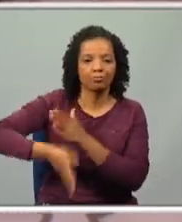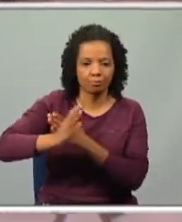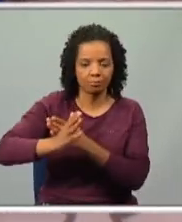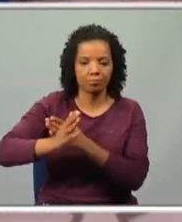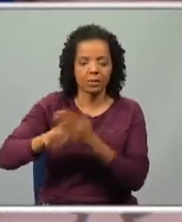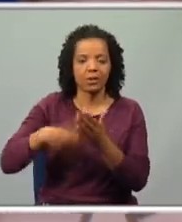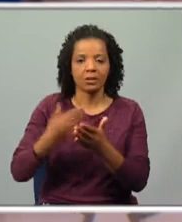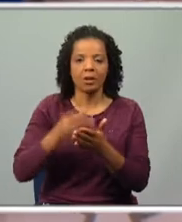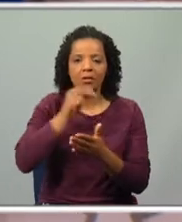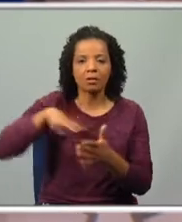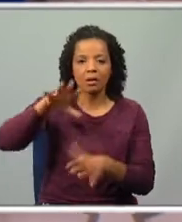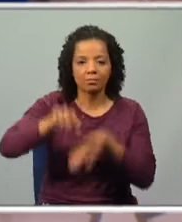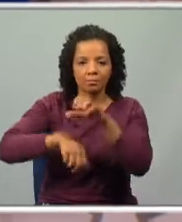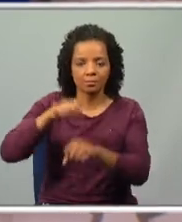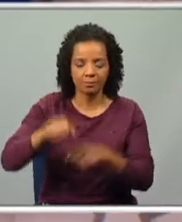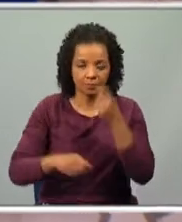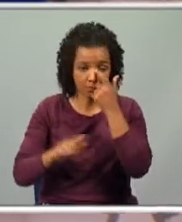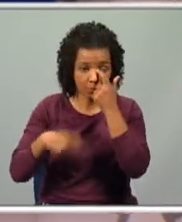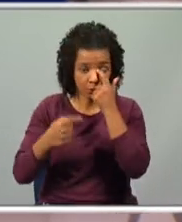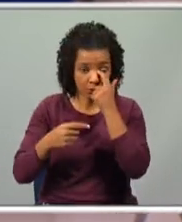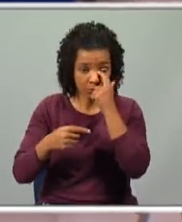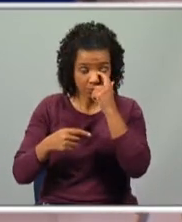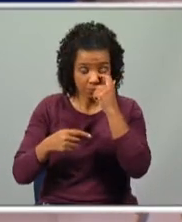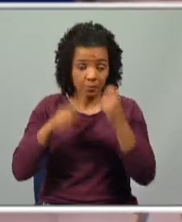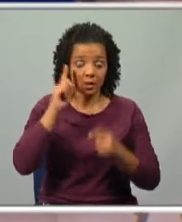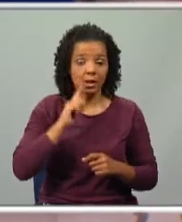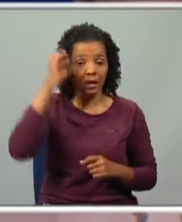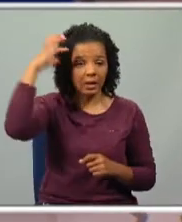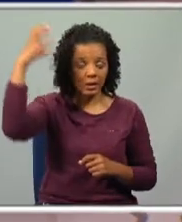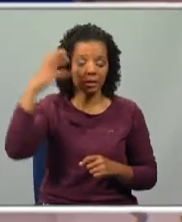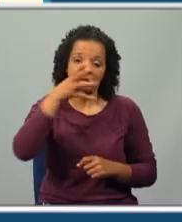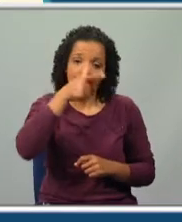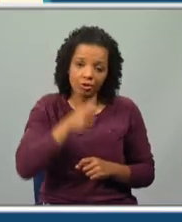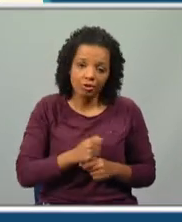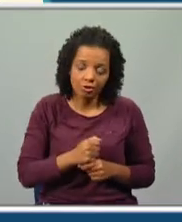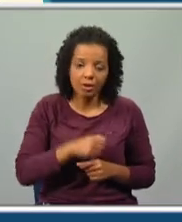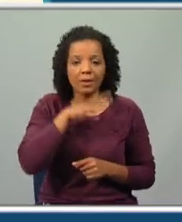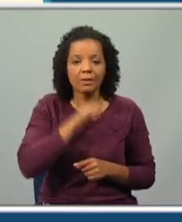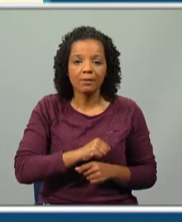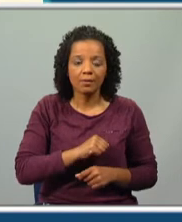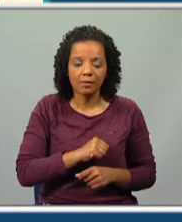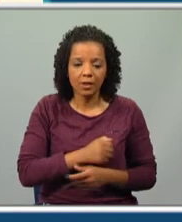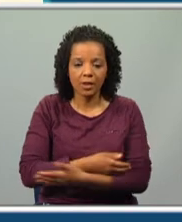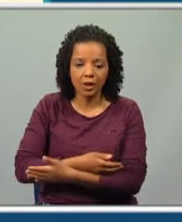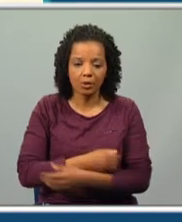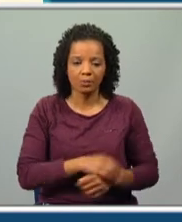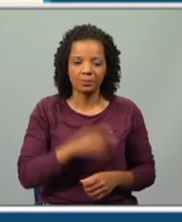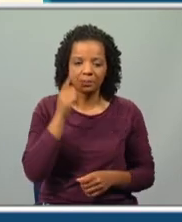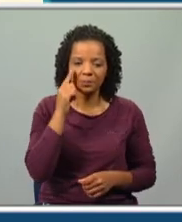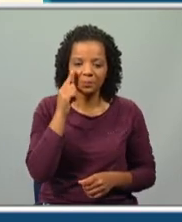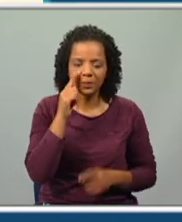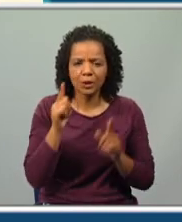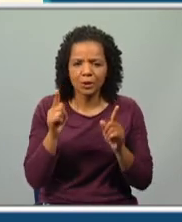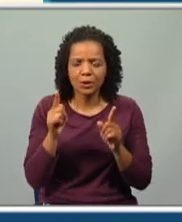alargar os seus territórios. Entretanto, a rainha fica triste com o seu filhinho e repara no uso expressivo ali do